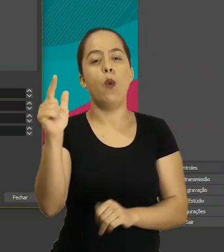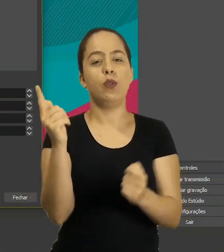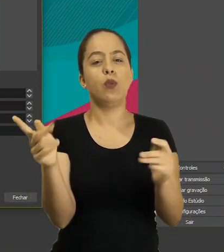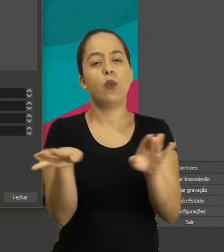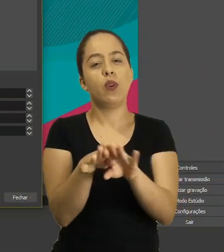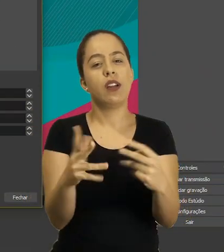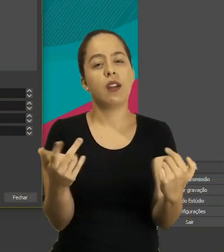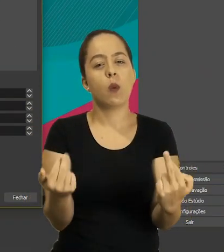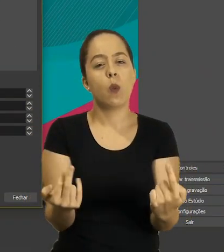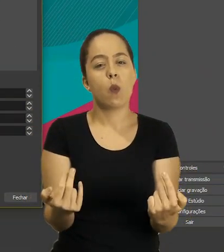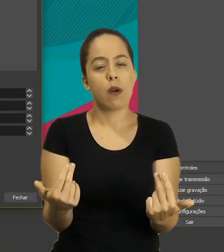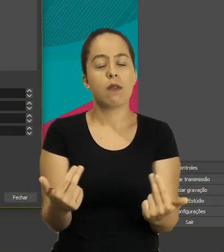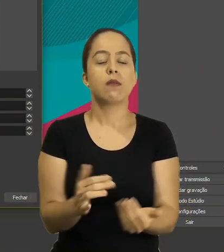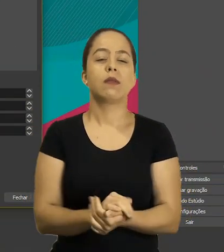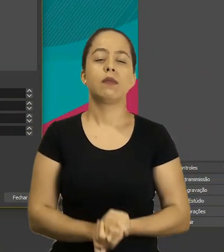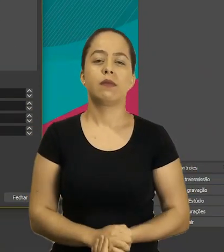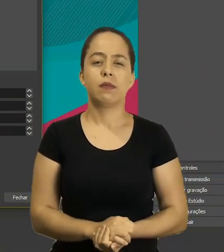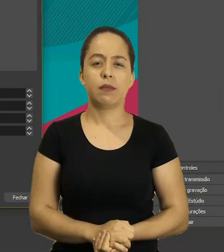igual o outro aqui